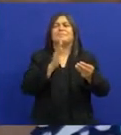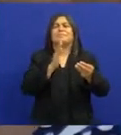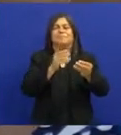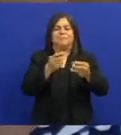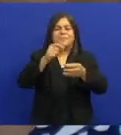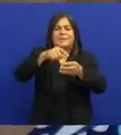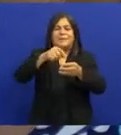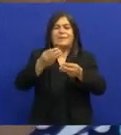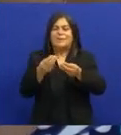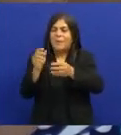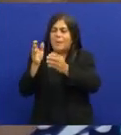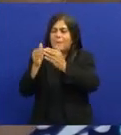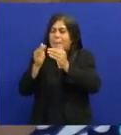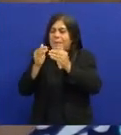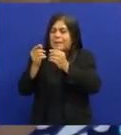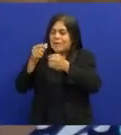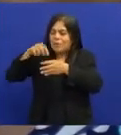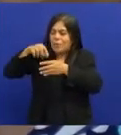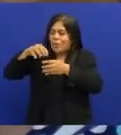Lá no